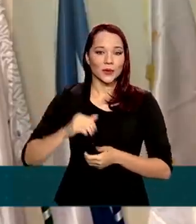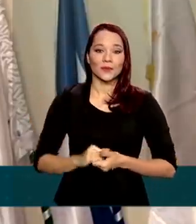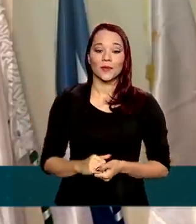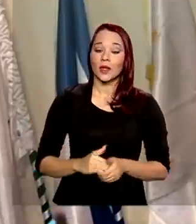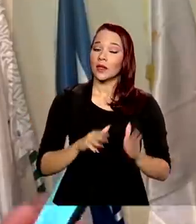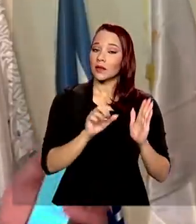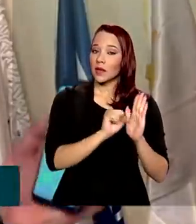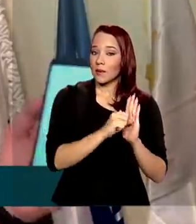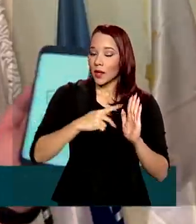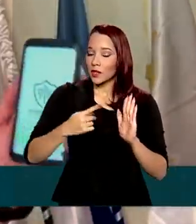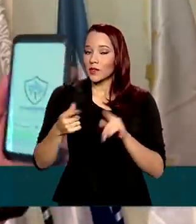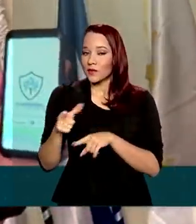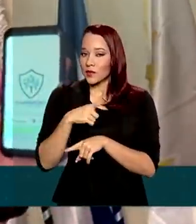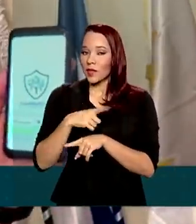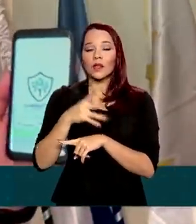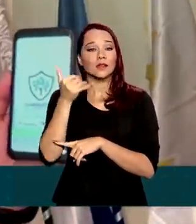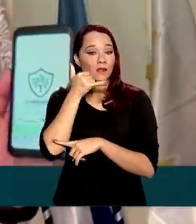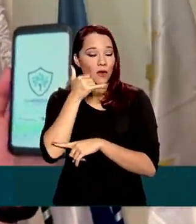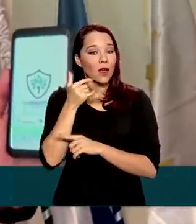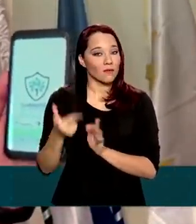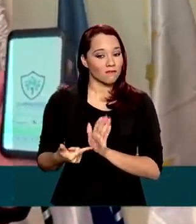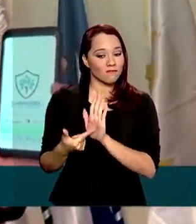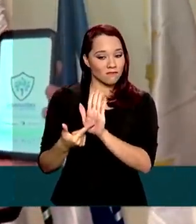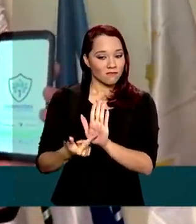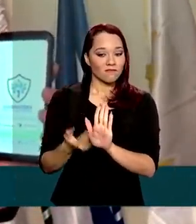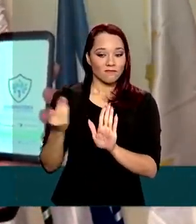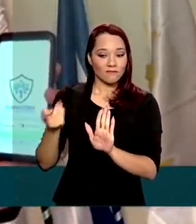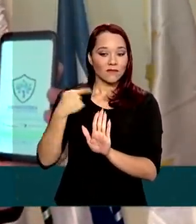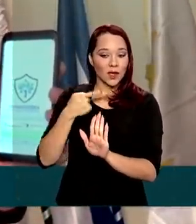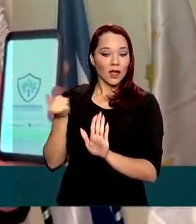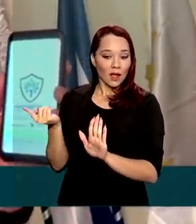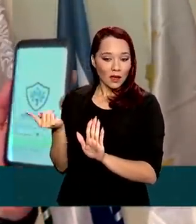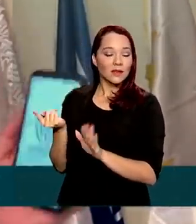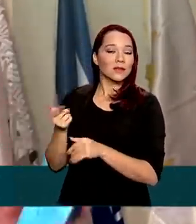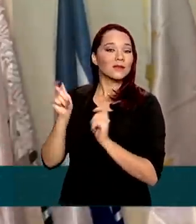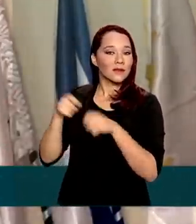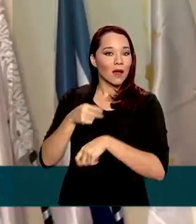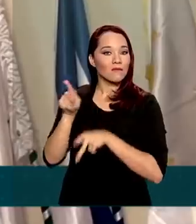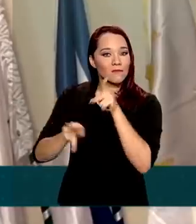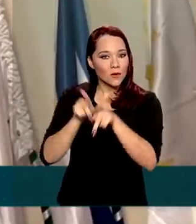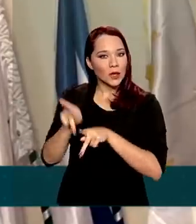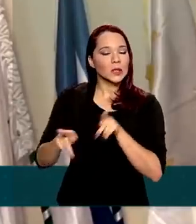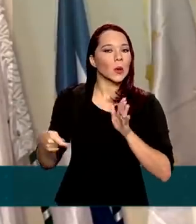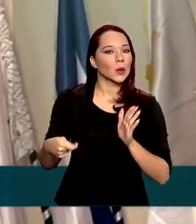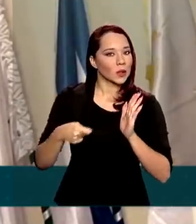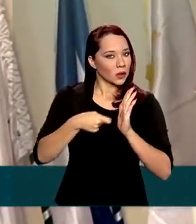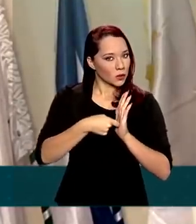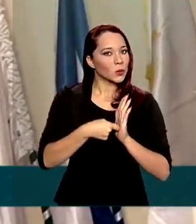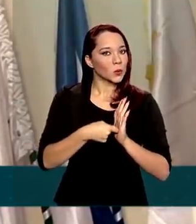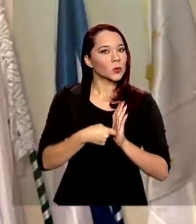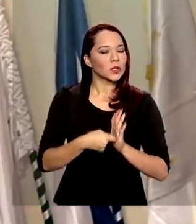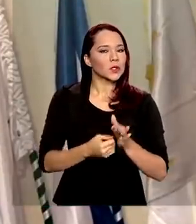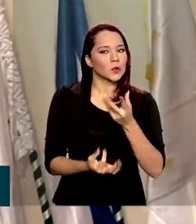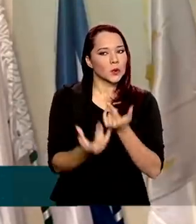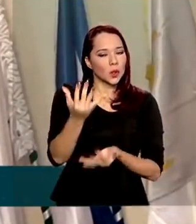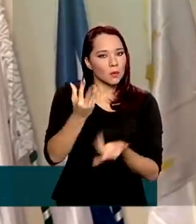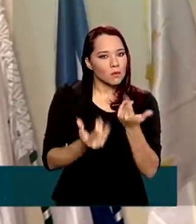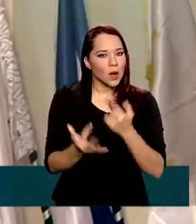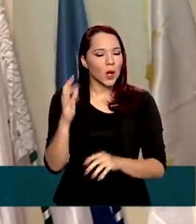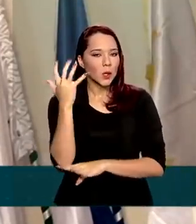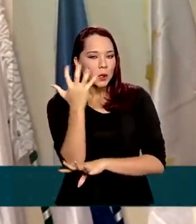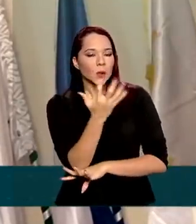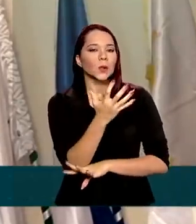um módulo para celular, que eu estou mostrando aqui. Esse módulo permite que a população realize denúncias de queimadas,